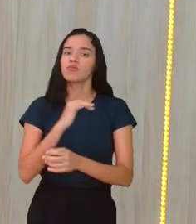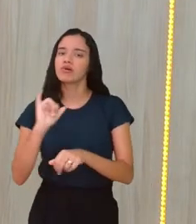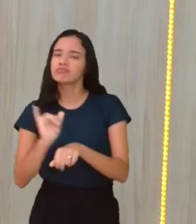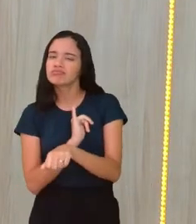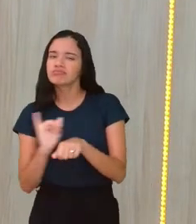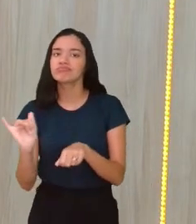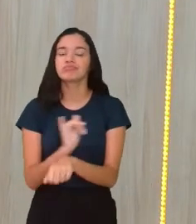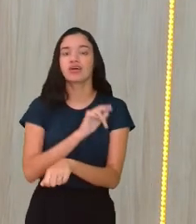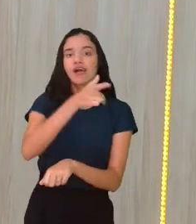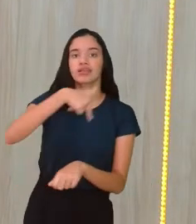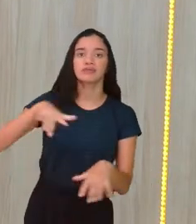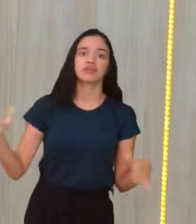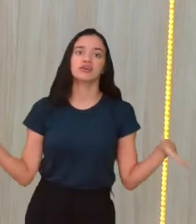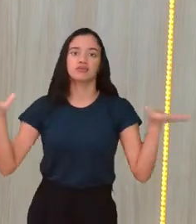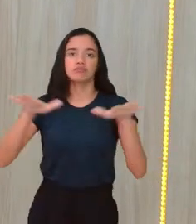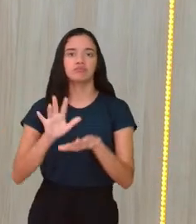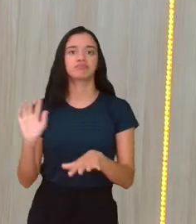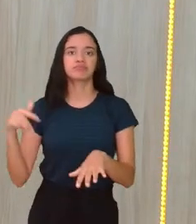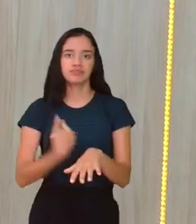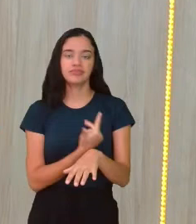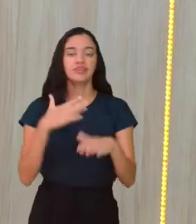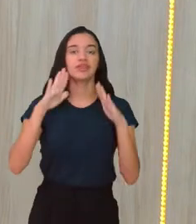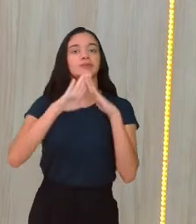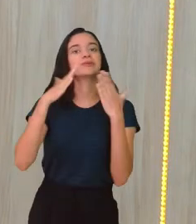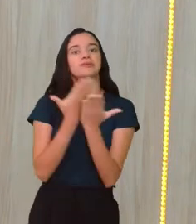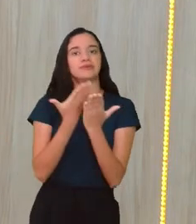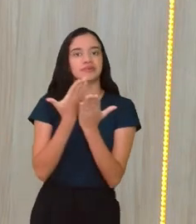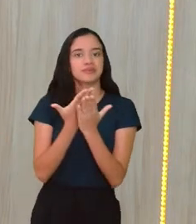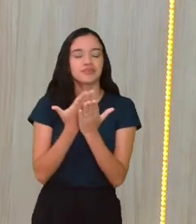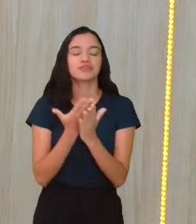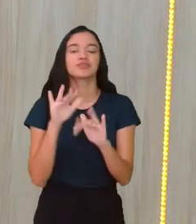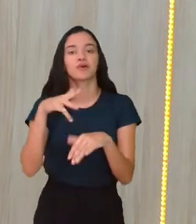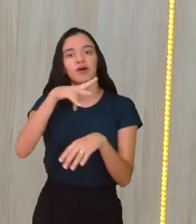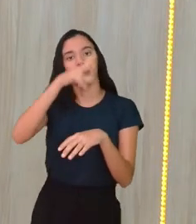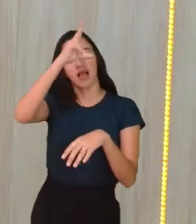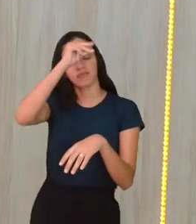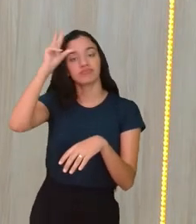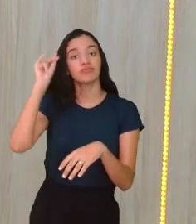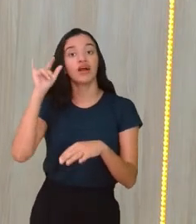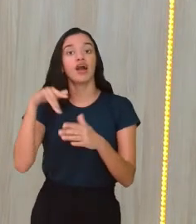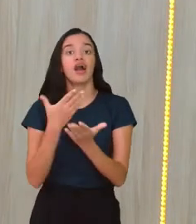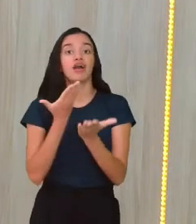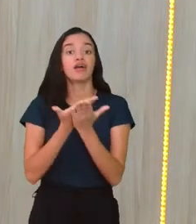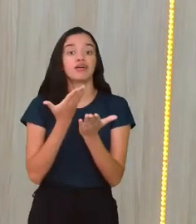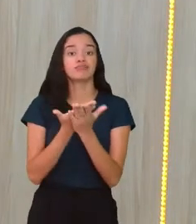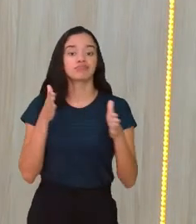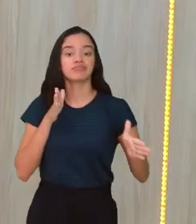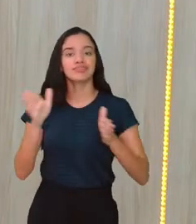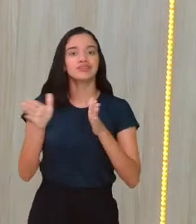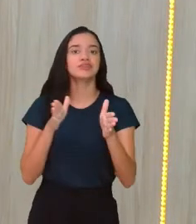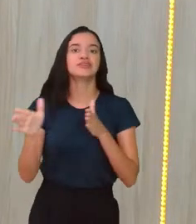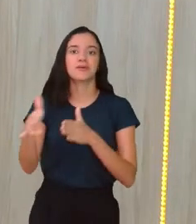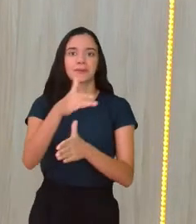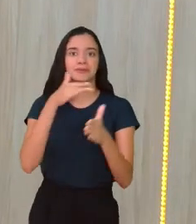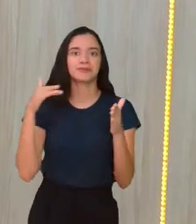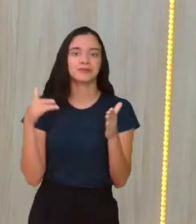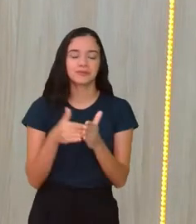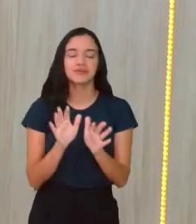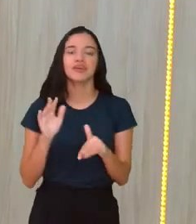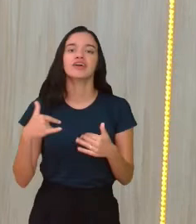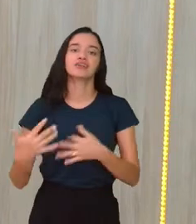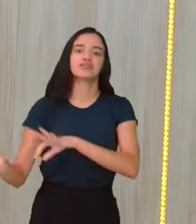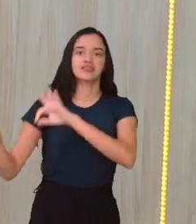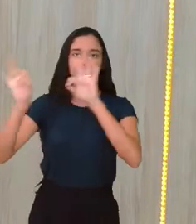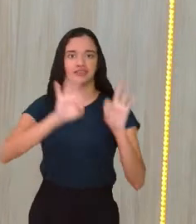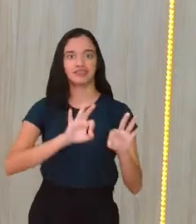aí de inclusão da nossa escola, de fazer com que essa aula seja acessível para todos e todas que